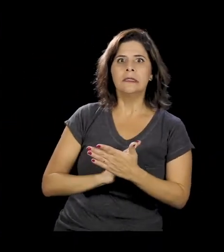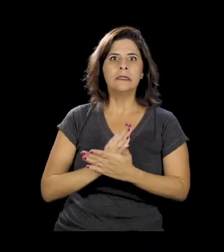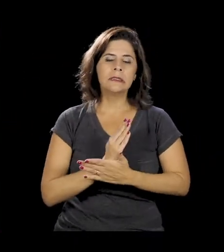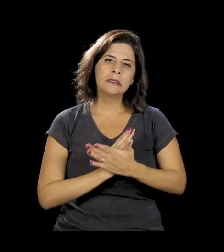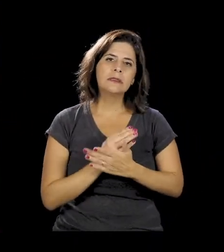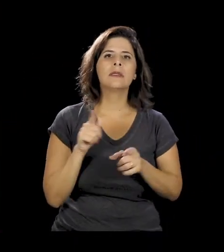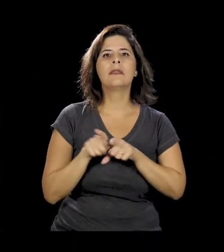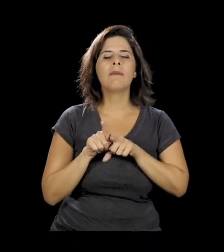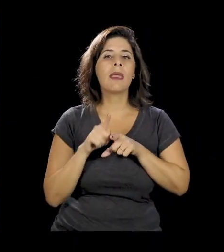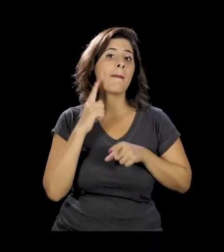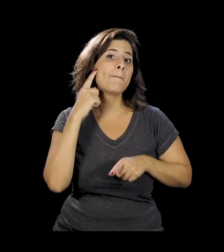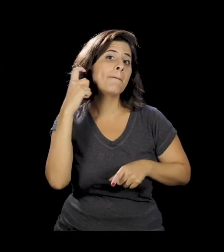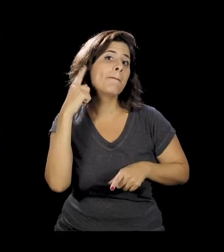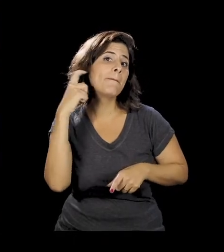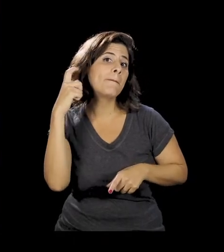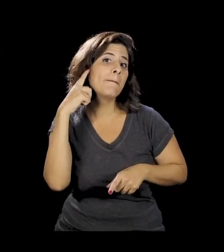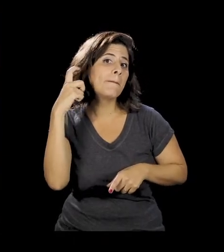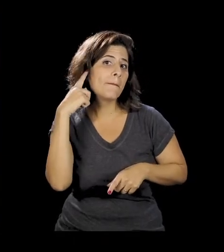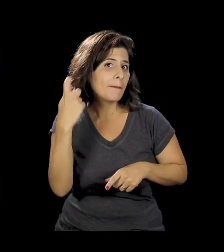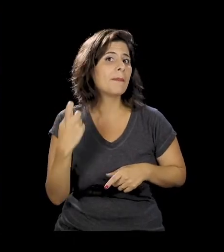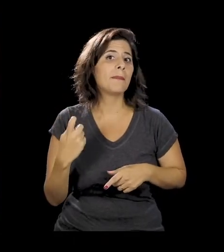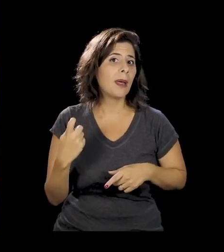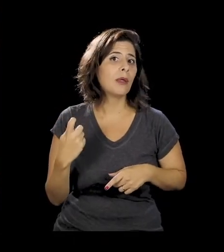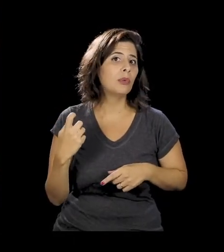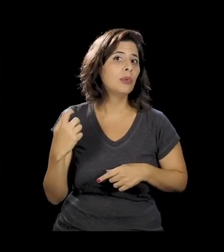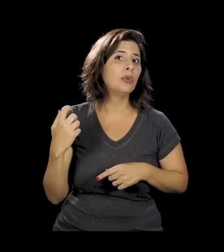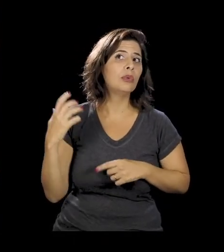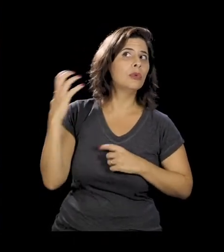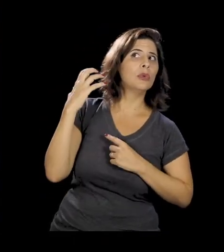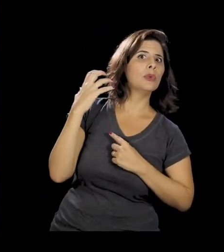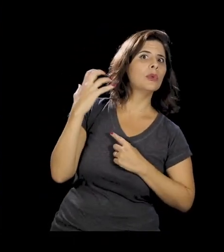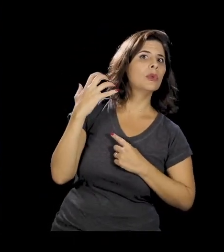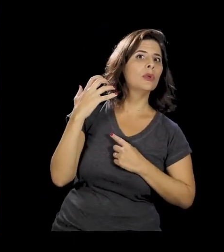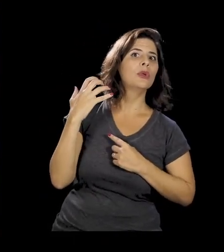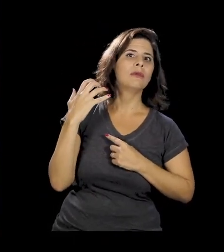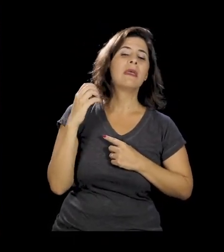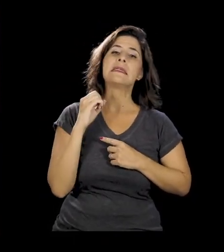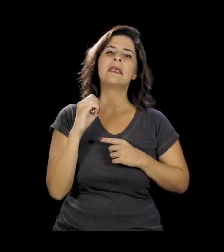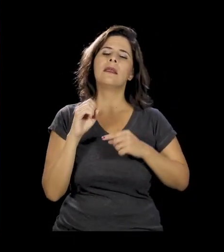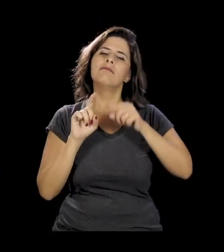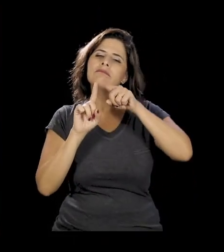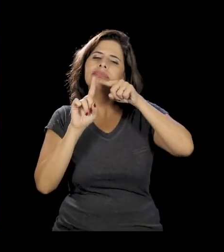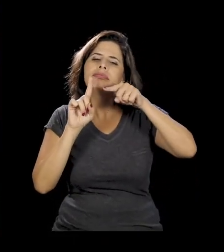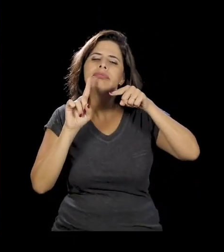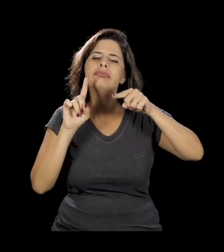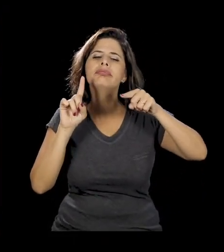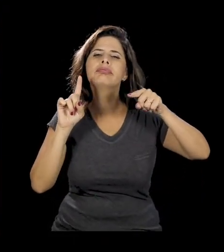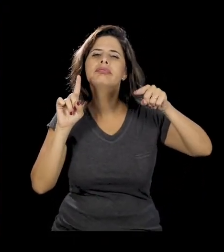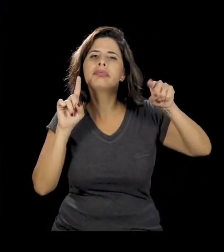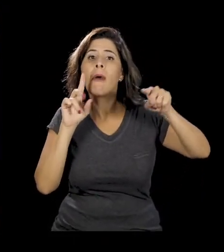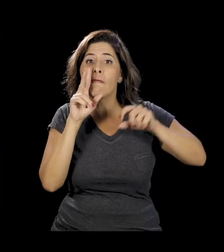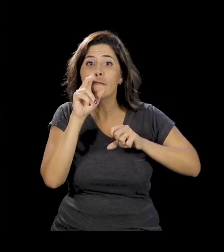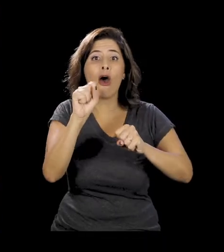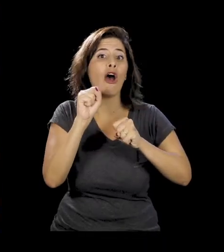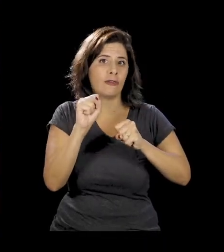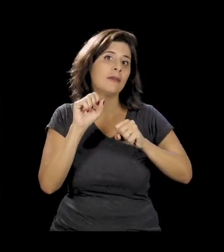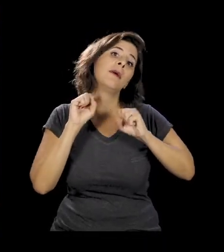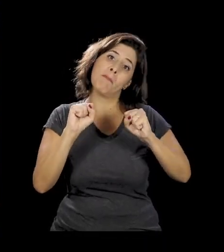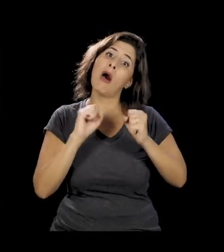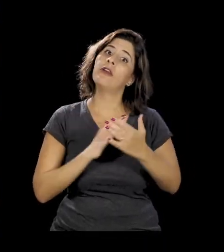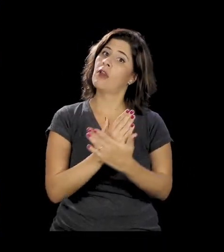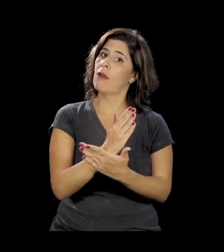desconforto. O estímulo sonoro muito... Adriana olha para baixo. ...extenso, muito forte,